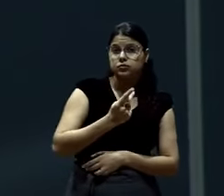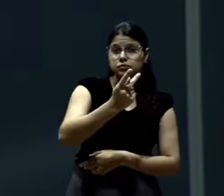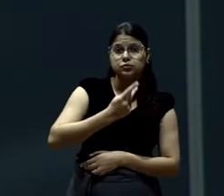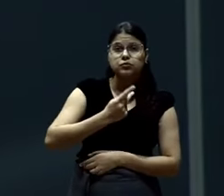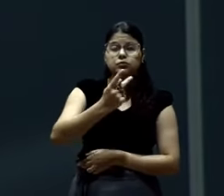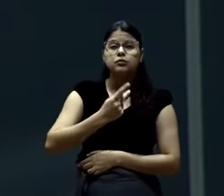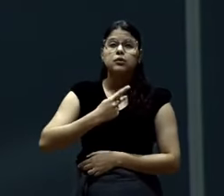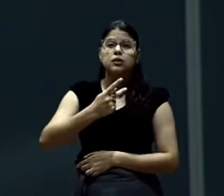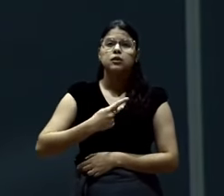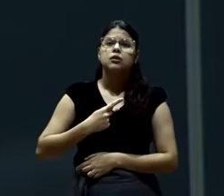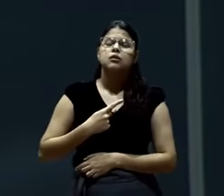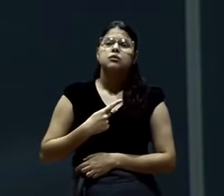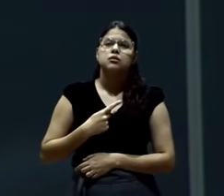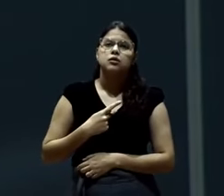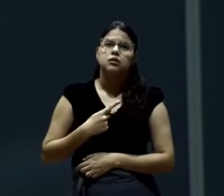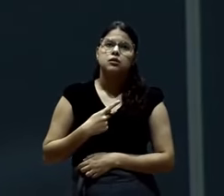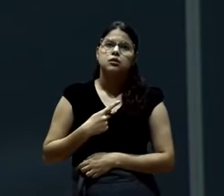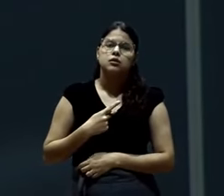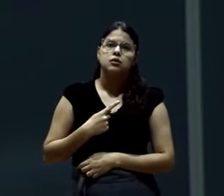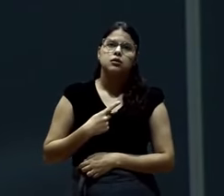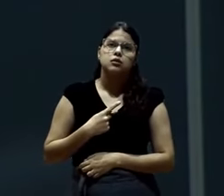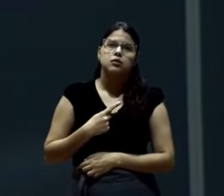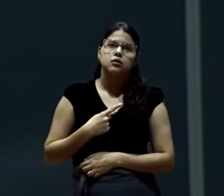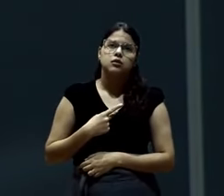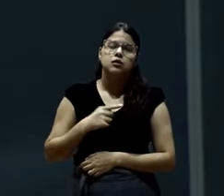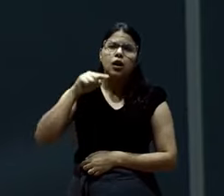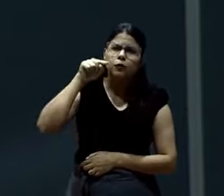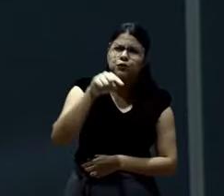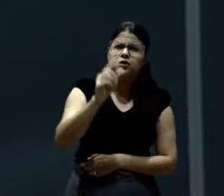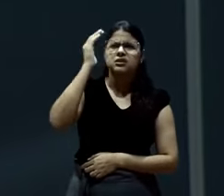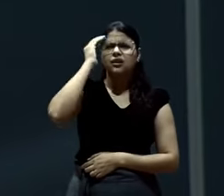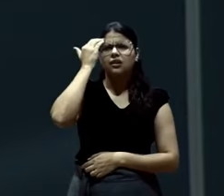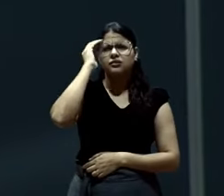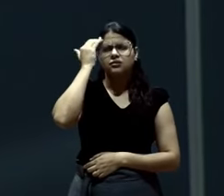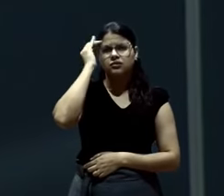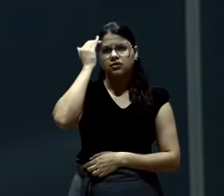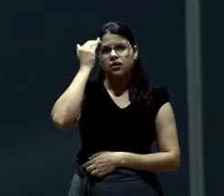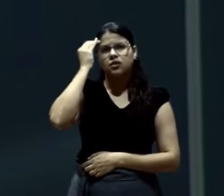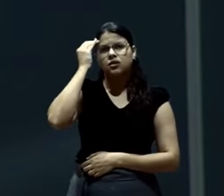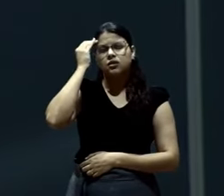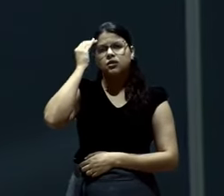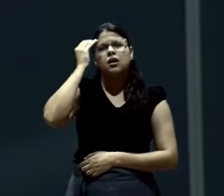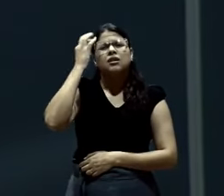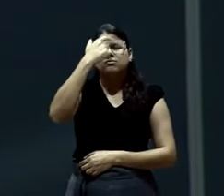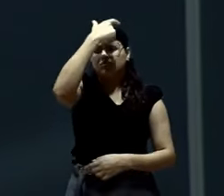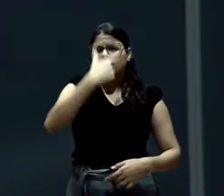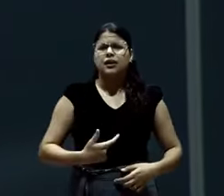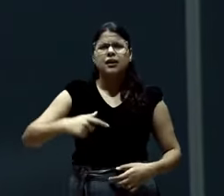de uma forma intencional. Para você entender o que é ser igreja